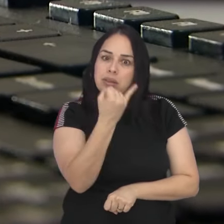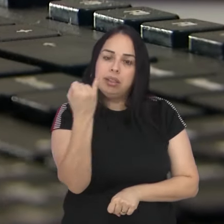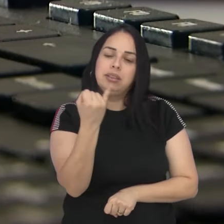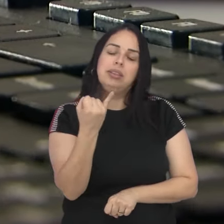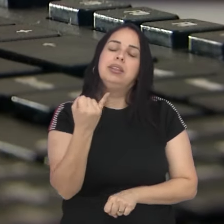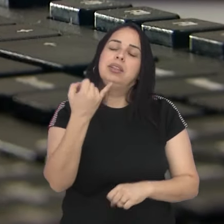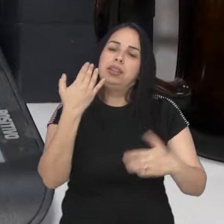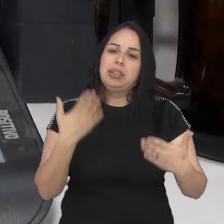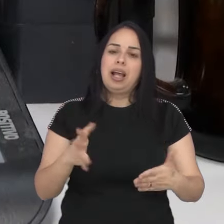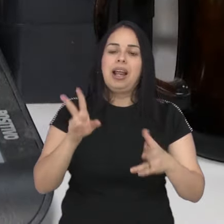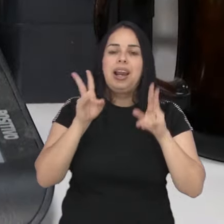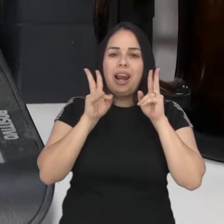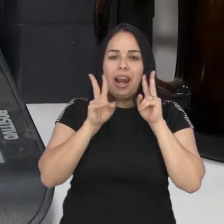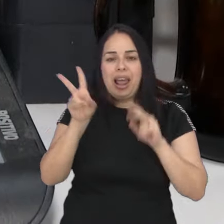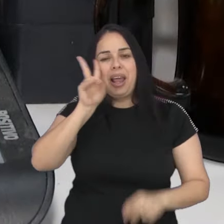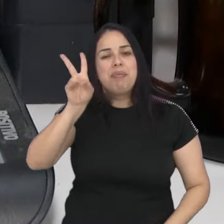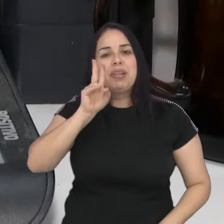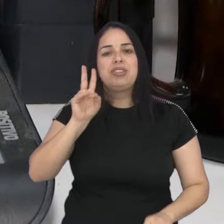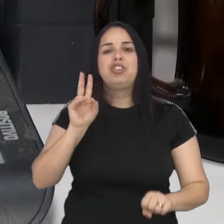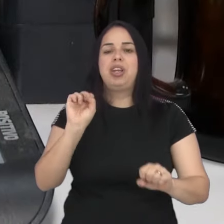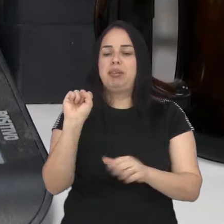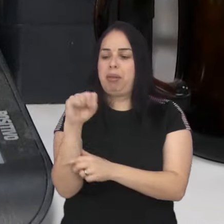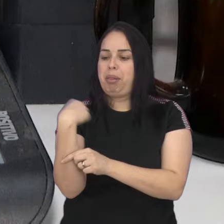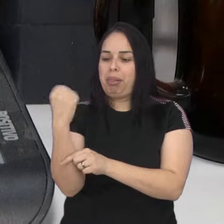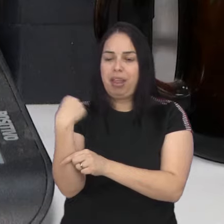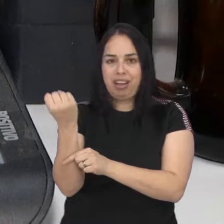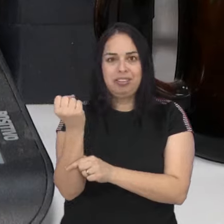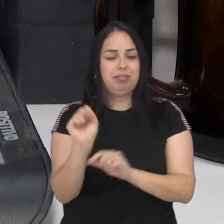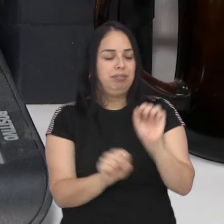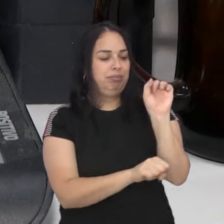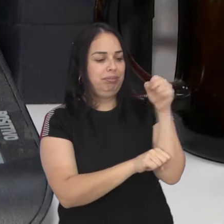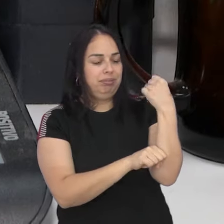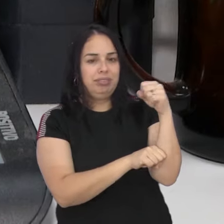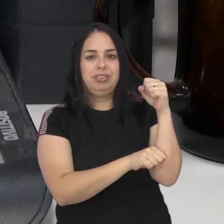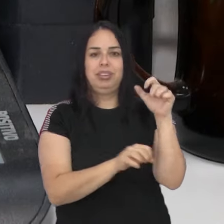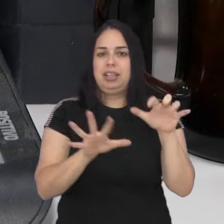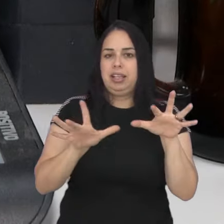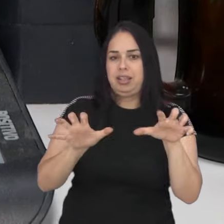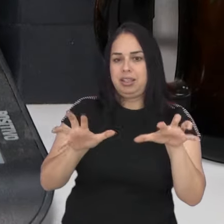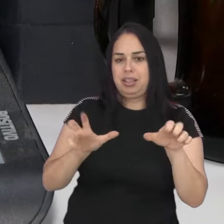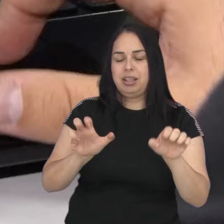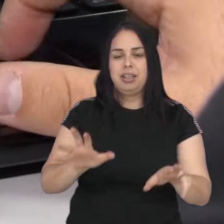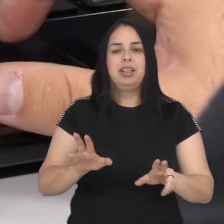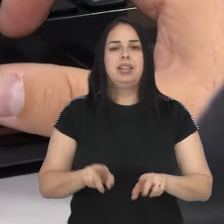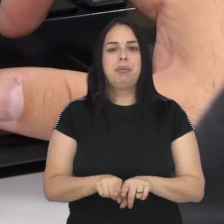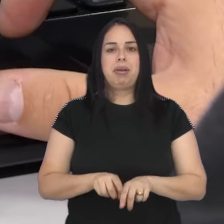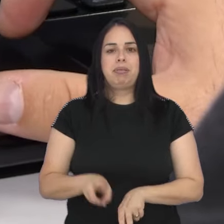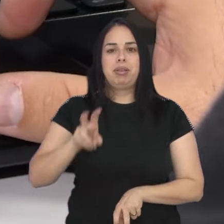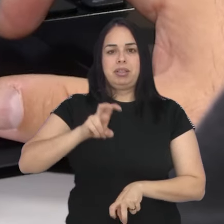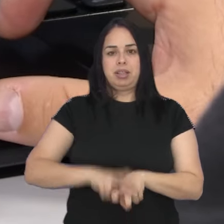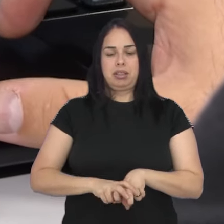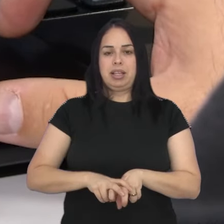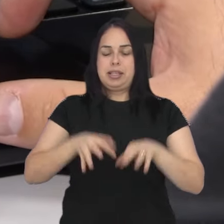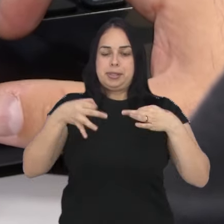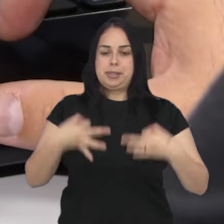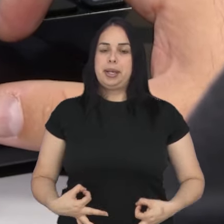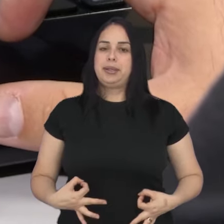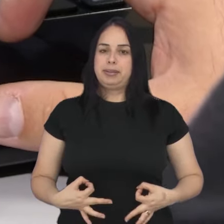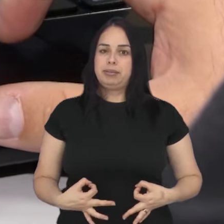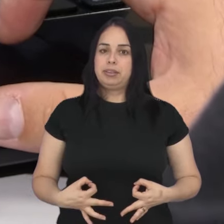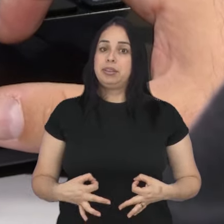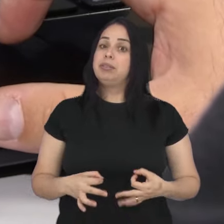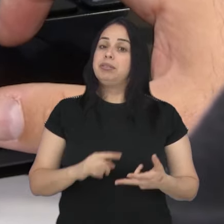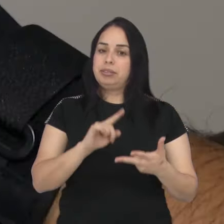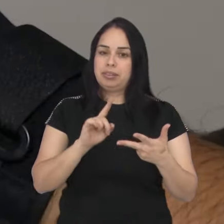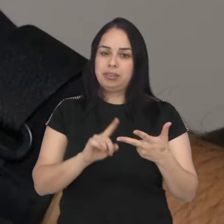essenciais. Lembre-se de movimentar braços, punhos, mãos e dedos. Mantenha uma postura corporal